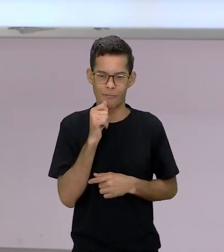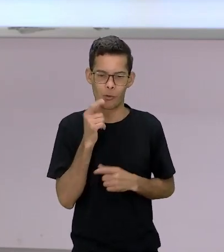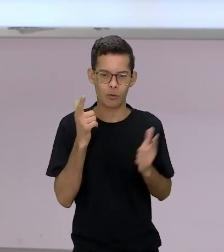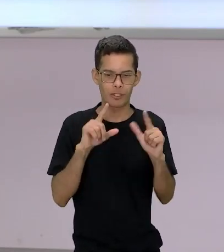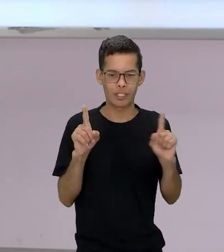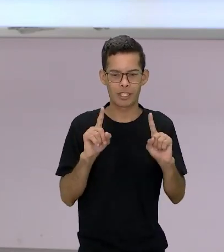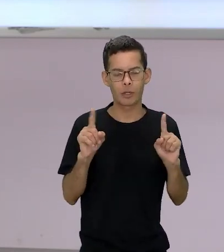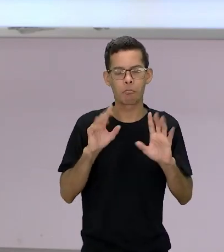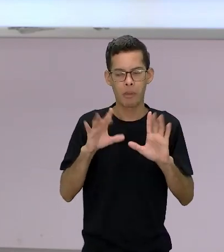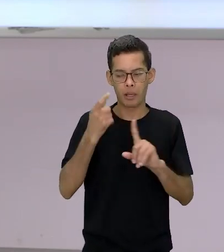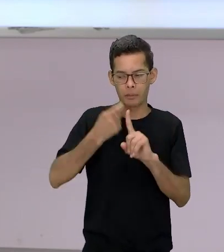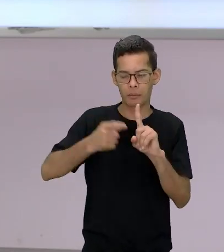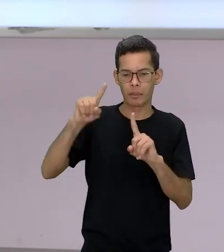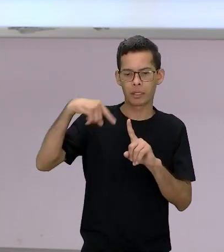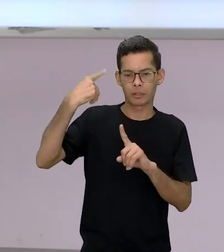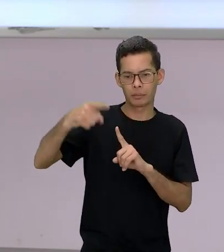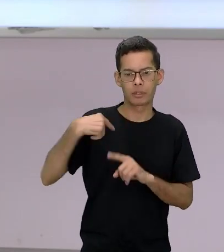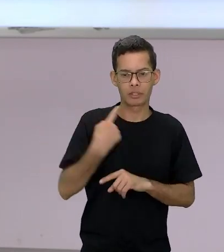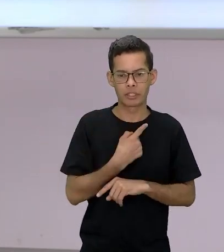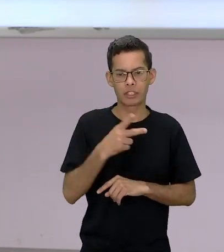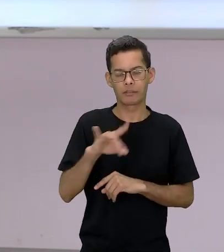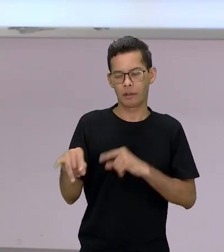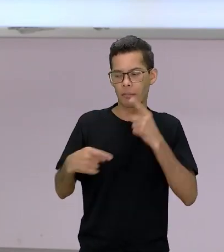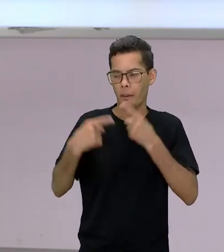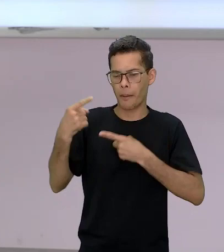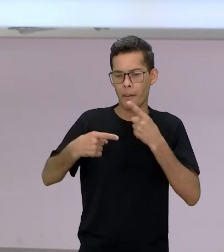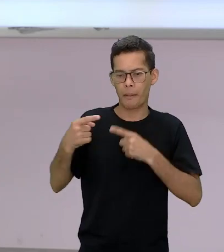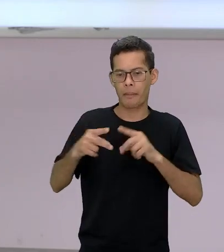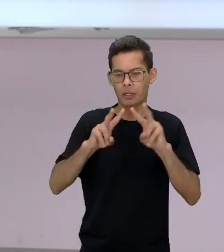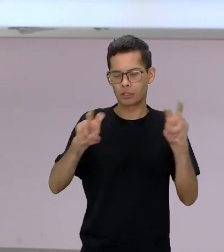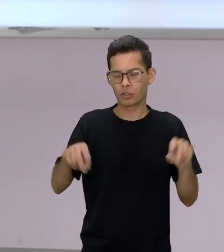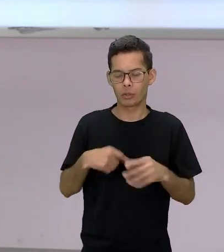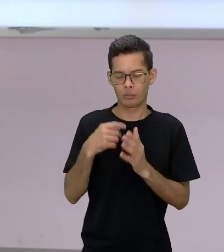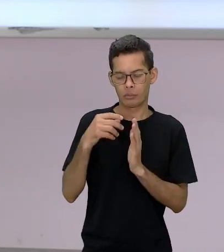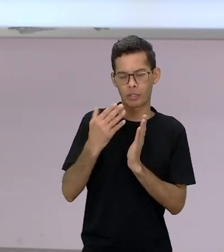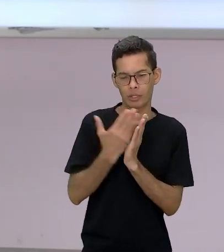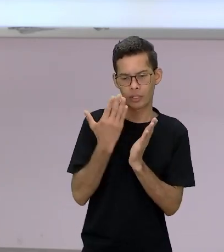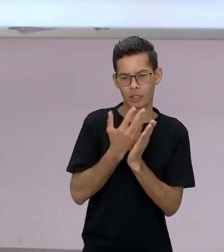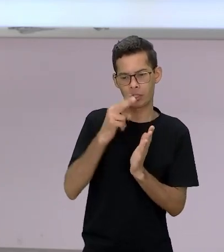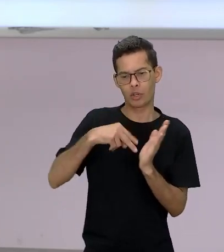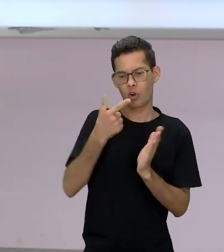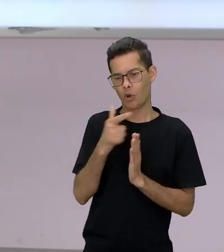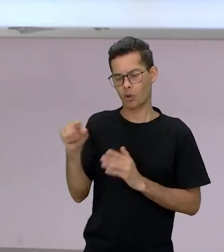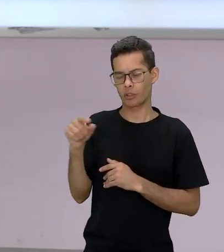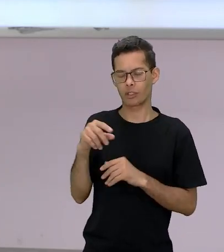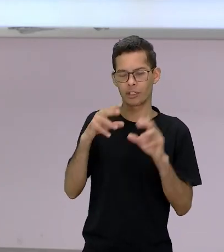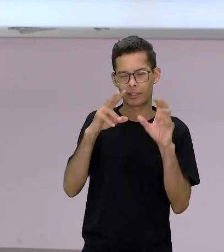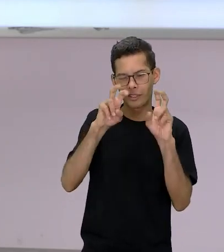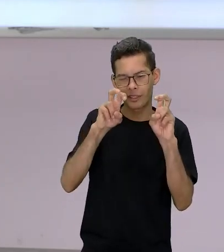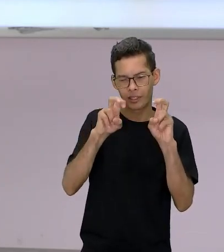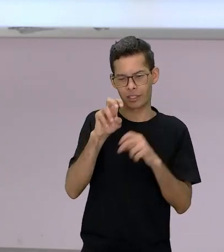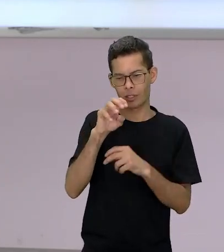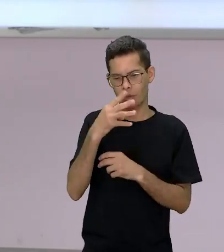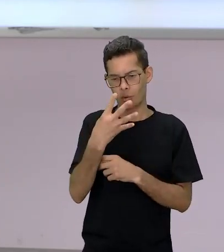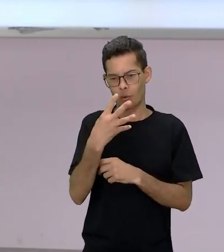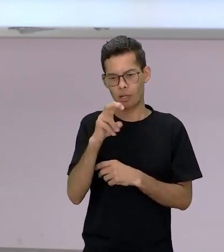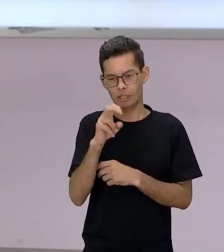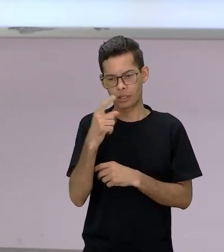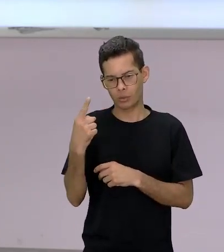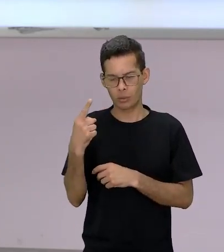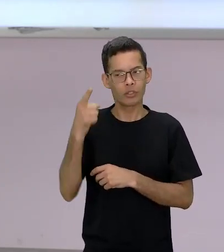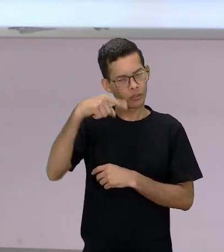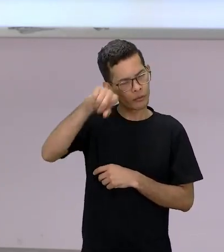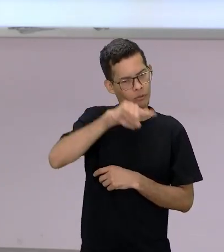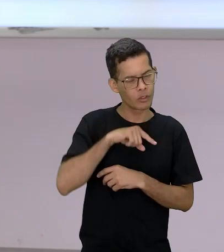mês vamos discutir a obra Fahrenheit 451 a Mafê estará aqui conosco e vocês